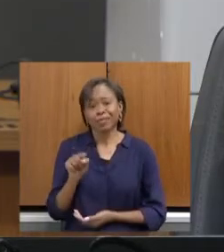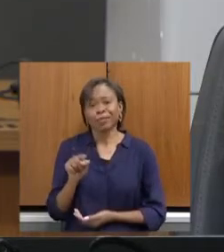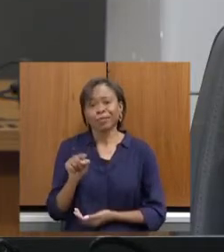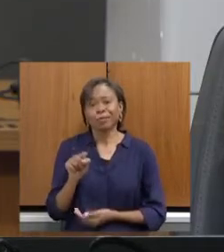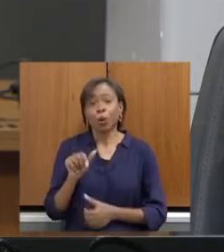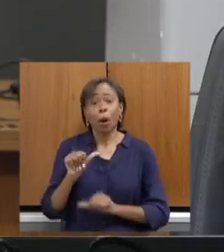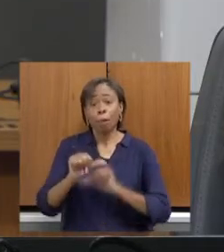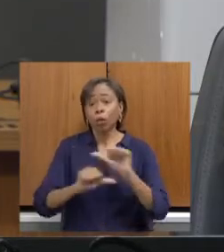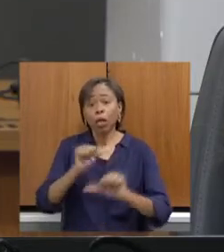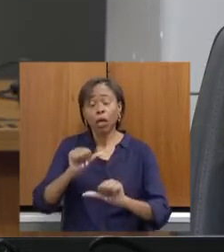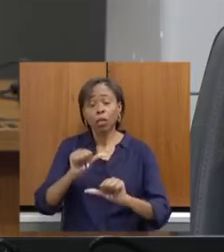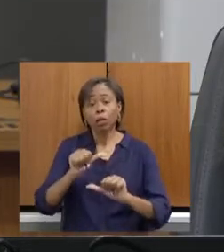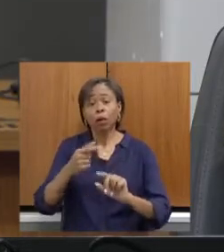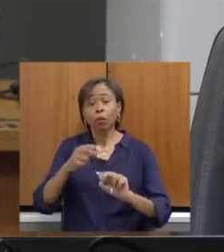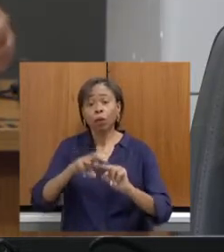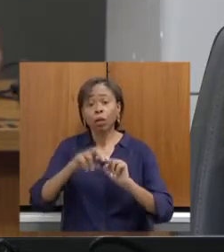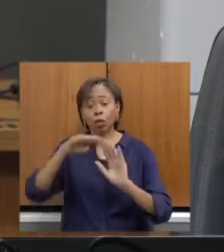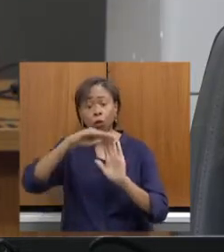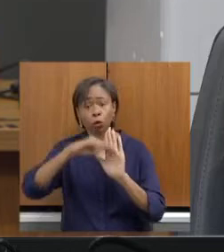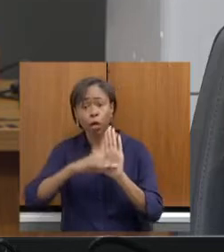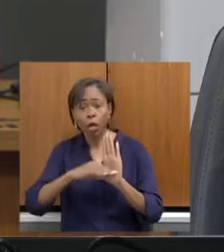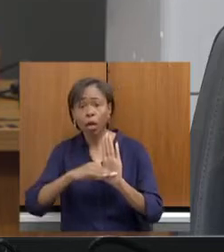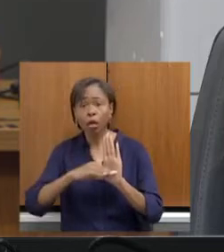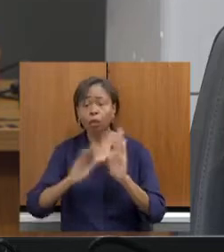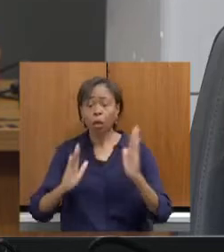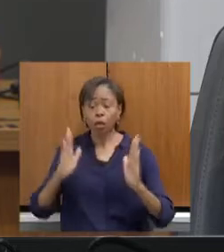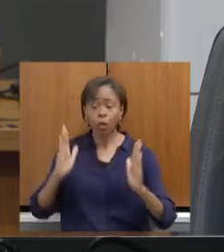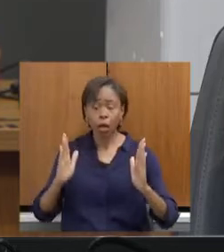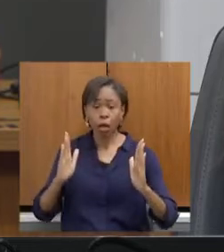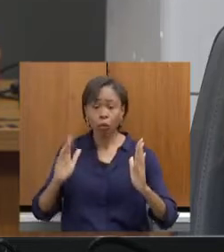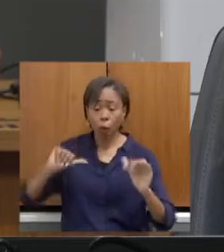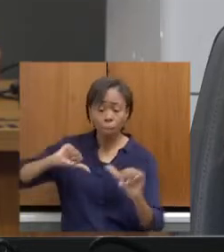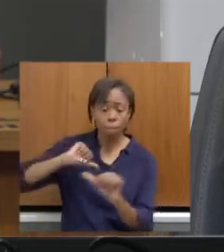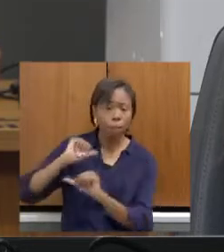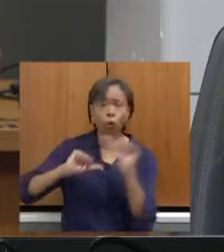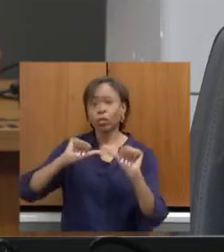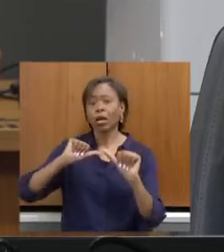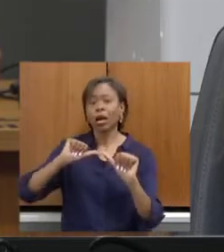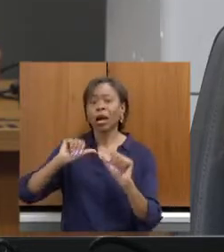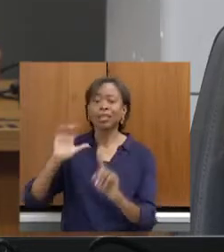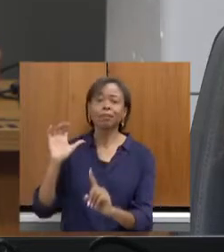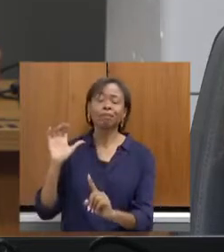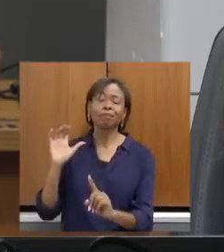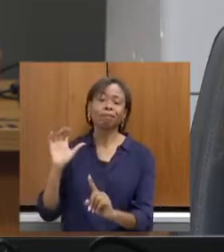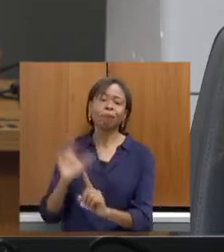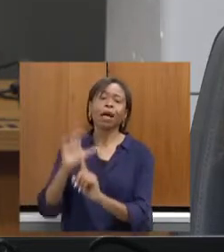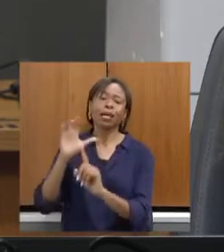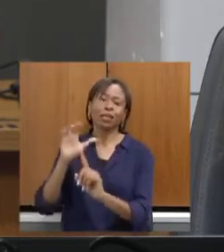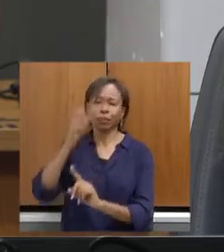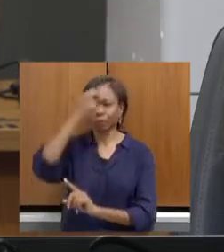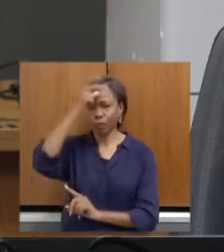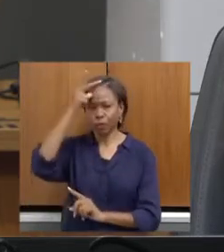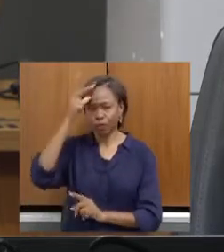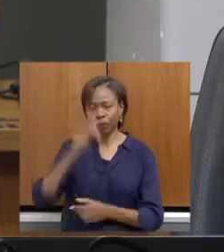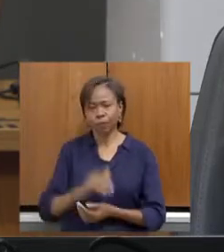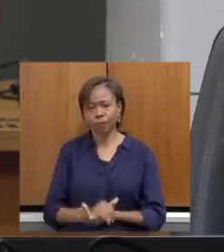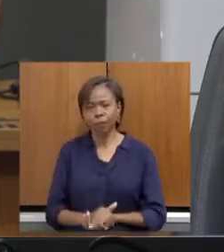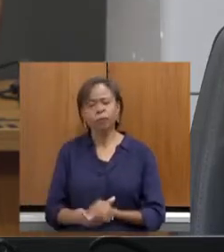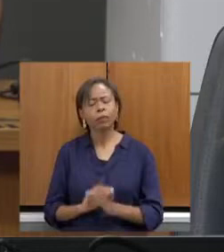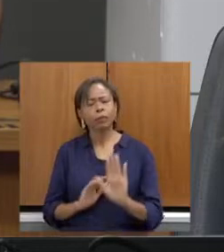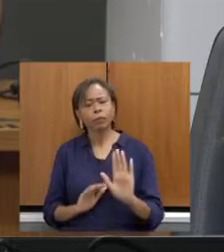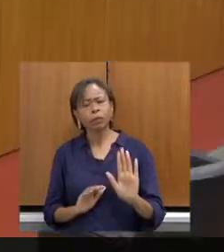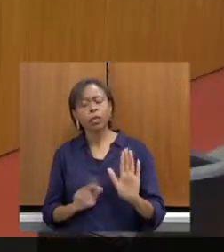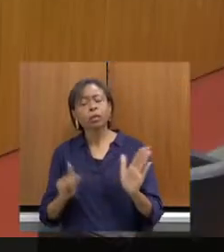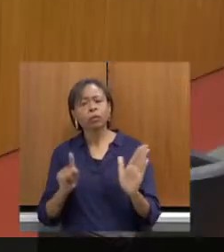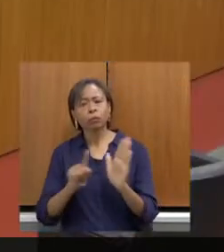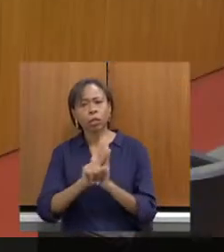gestão do programa e que impacta necessariamente o munícipe lá na ponta. Ana, deixa eu te fazer uma pergunta